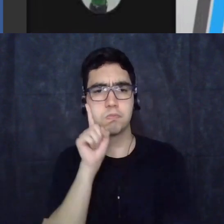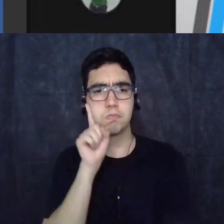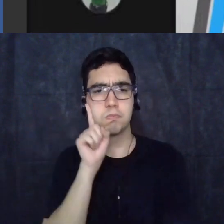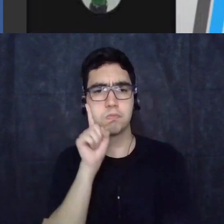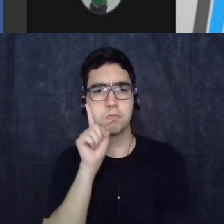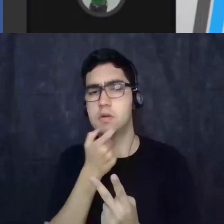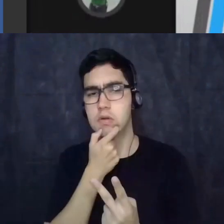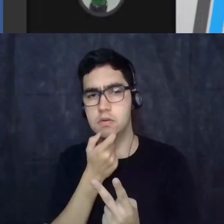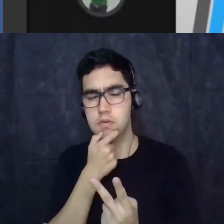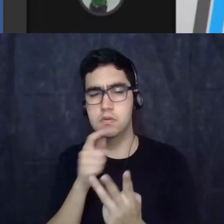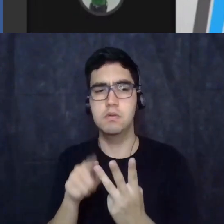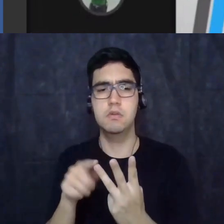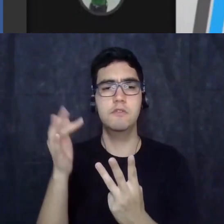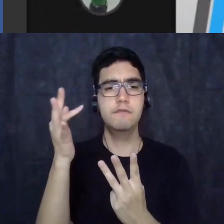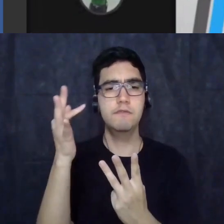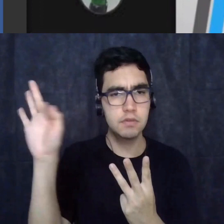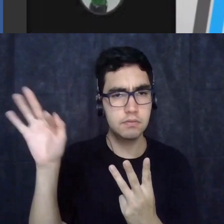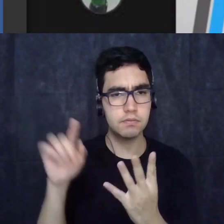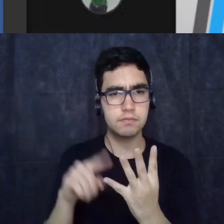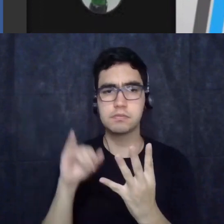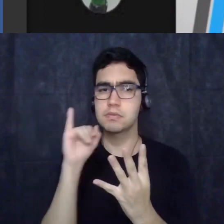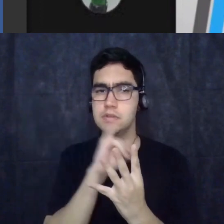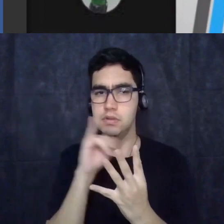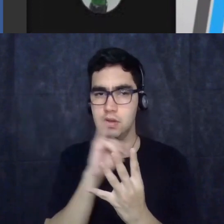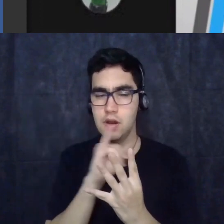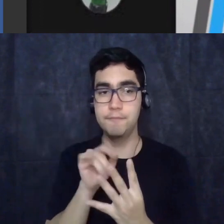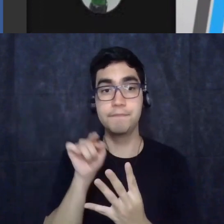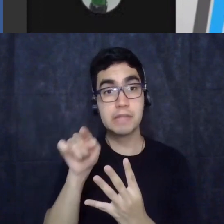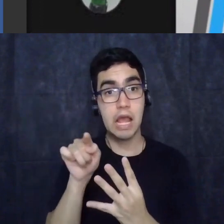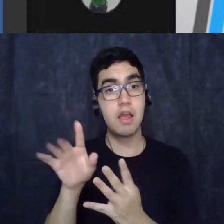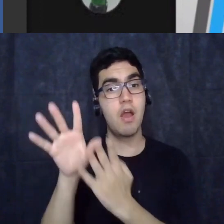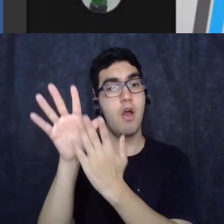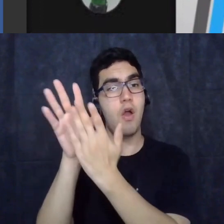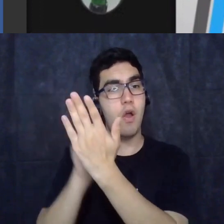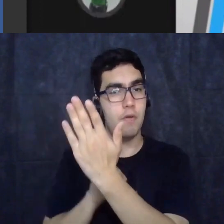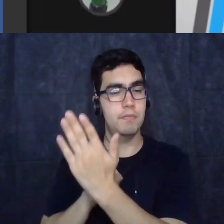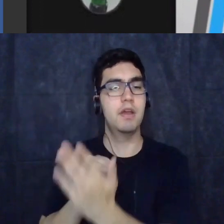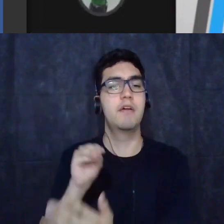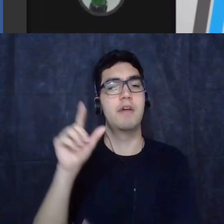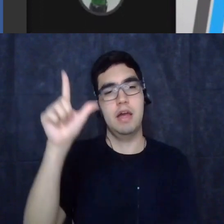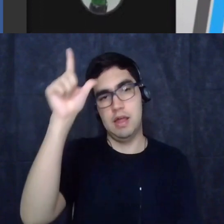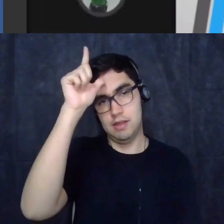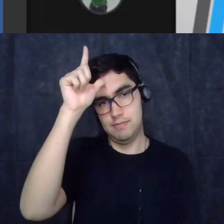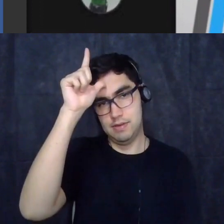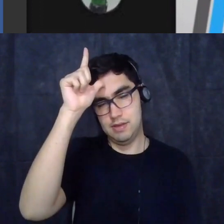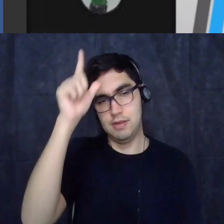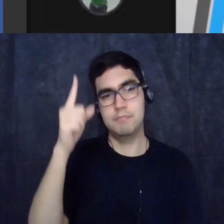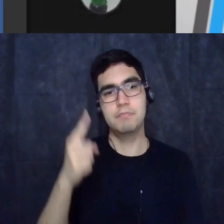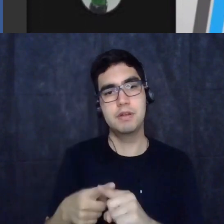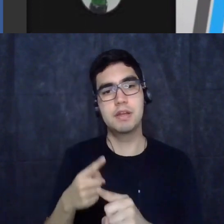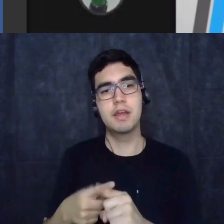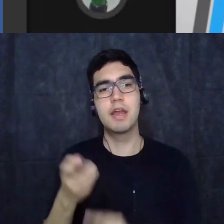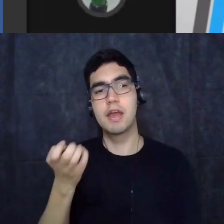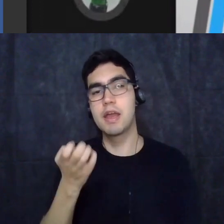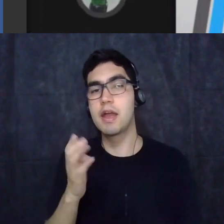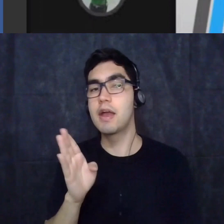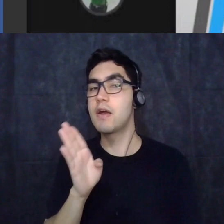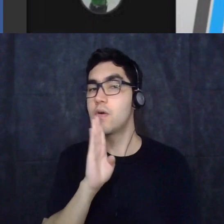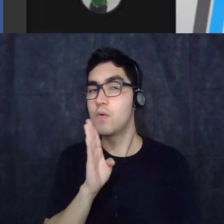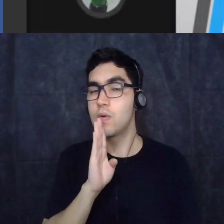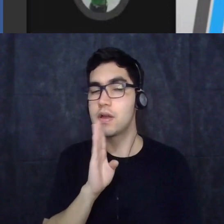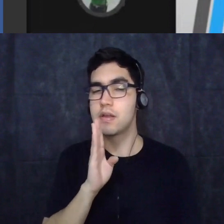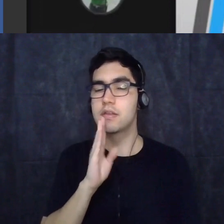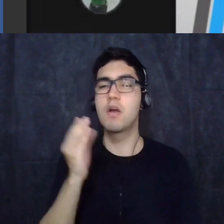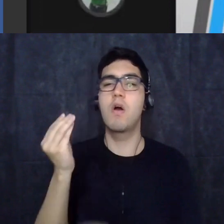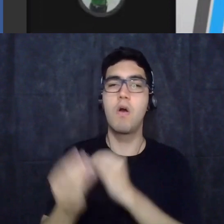procuravam a Alemanha nazista para conhecer o programa